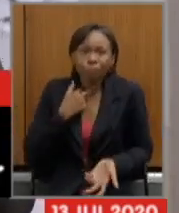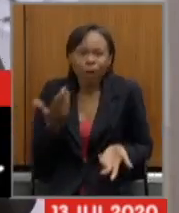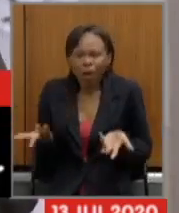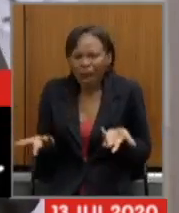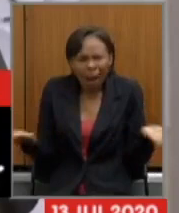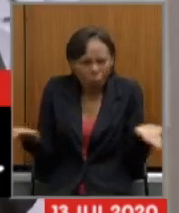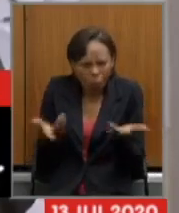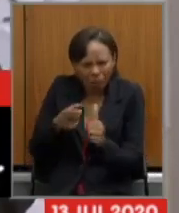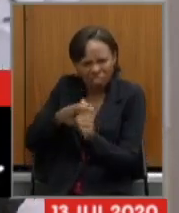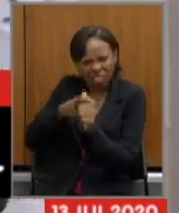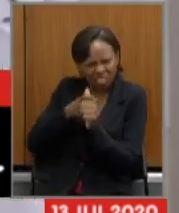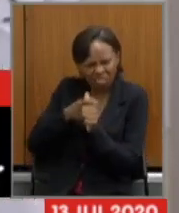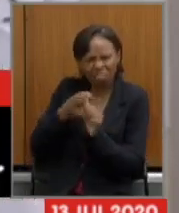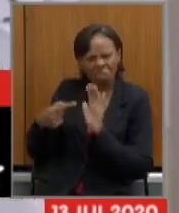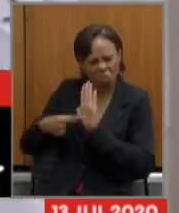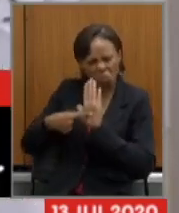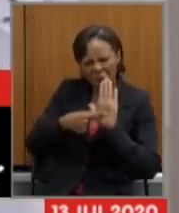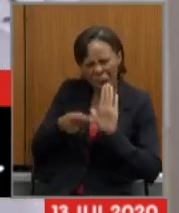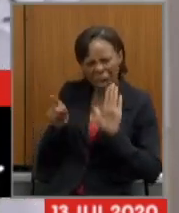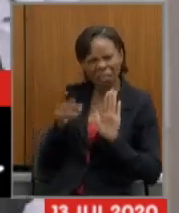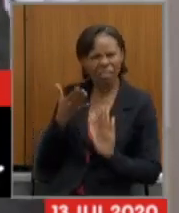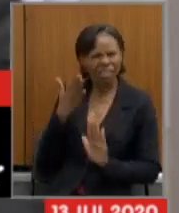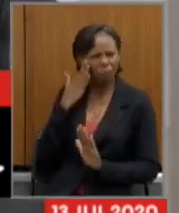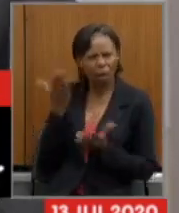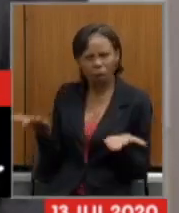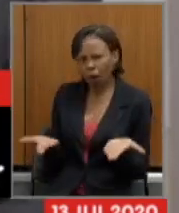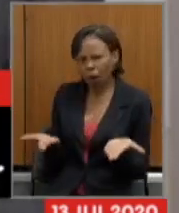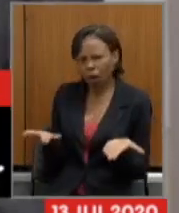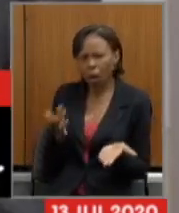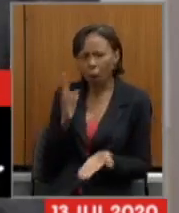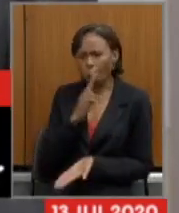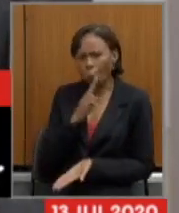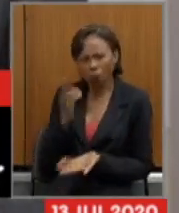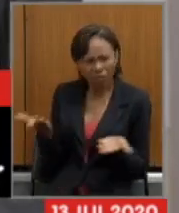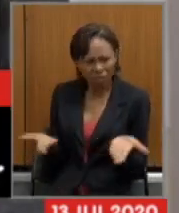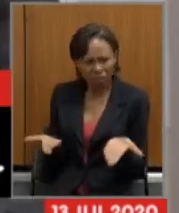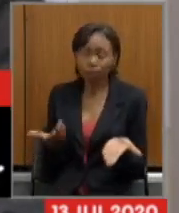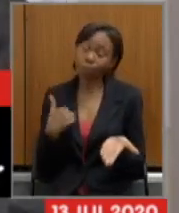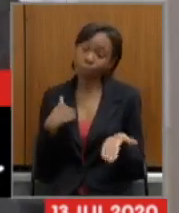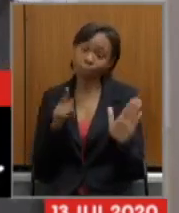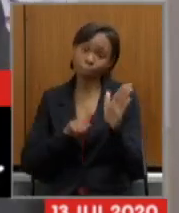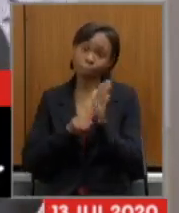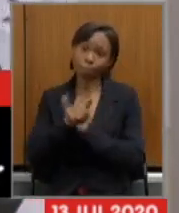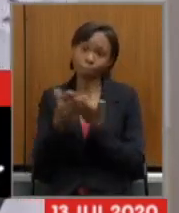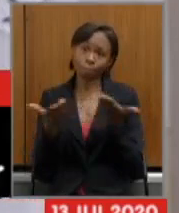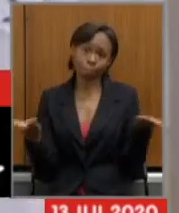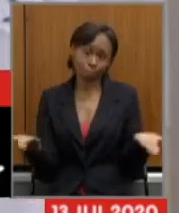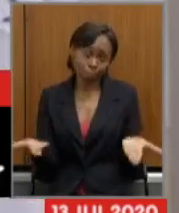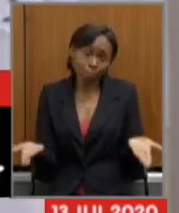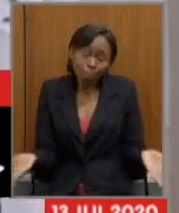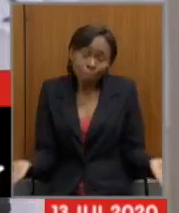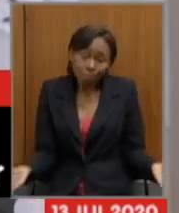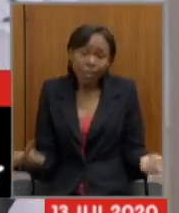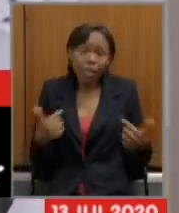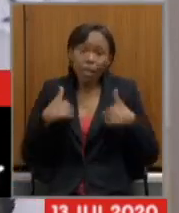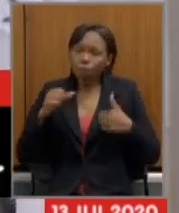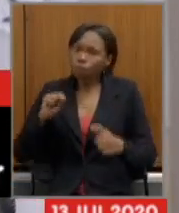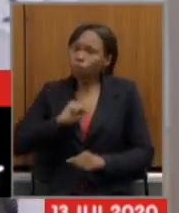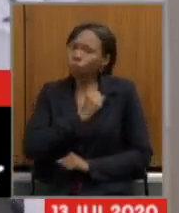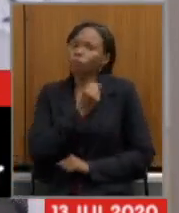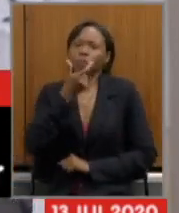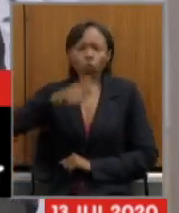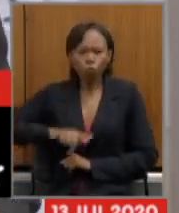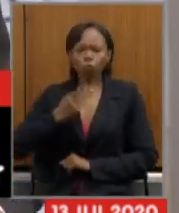do déficit e a necessidade de urgência essa é a pergunta que eu deixo aqui e reafirma que a minha indignação